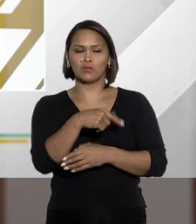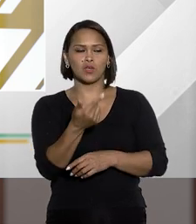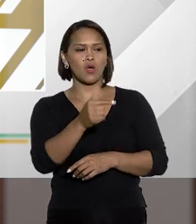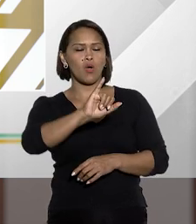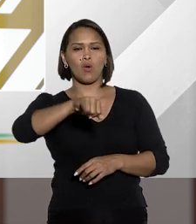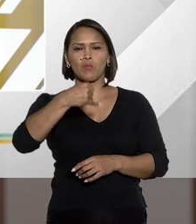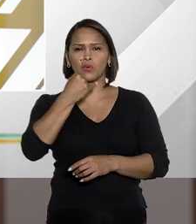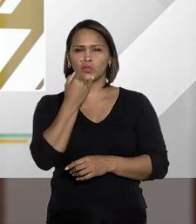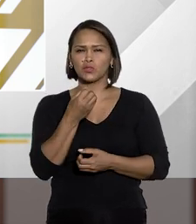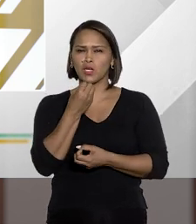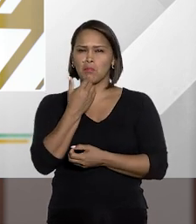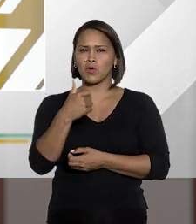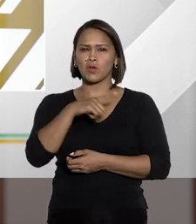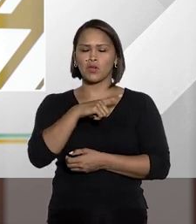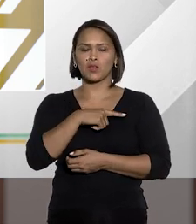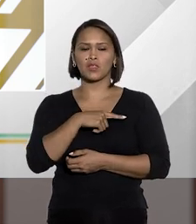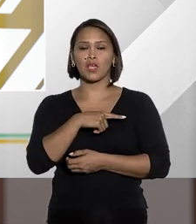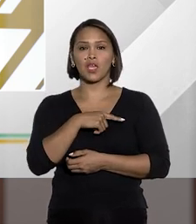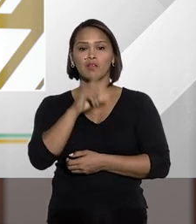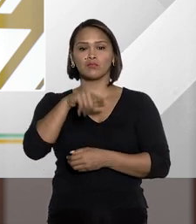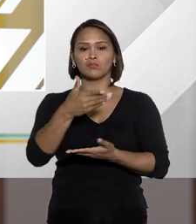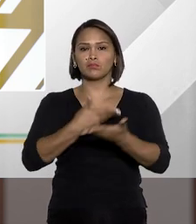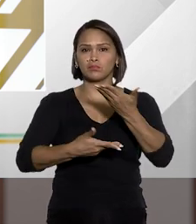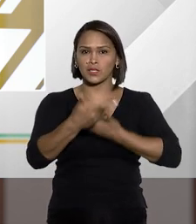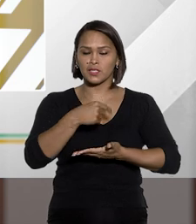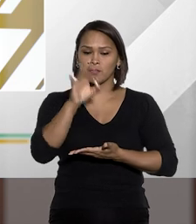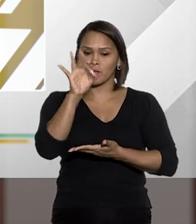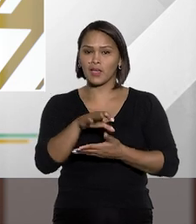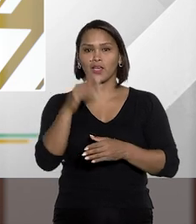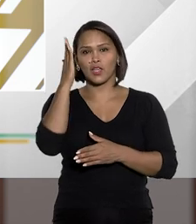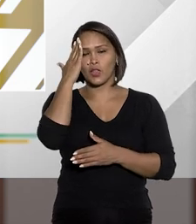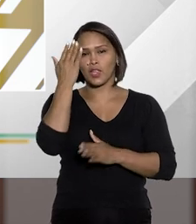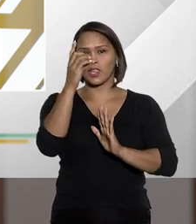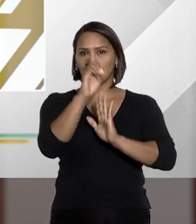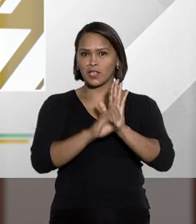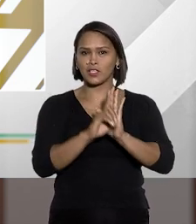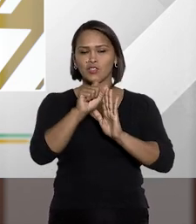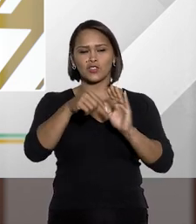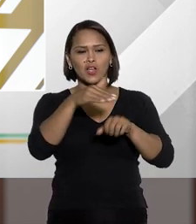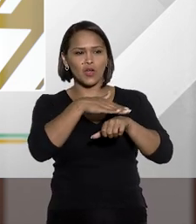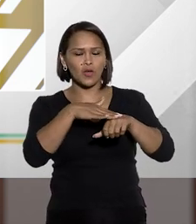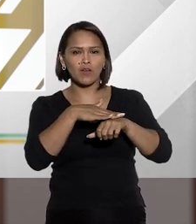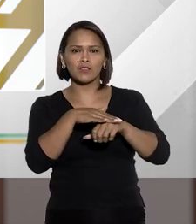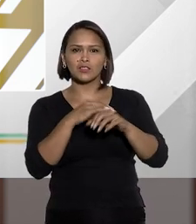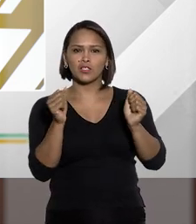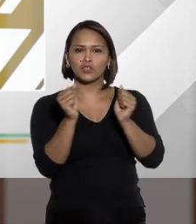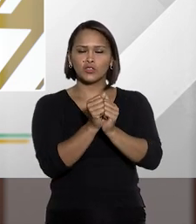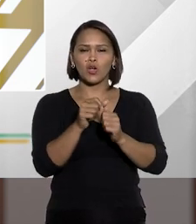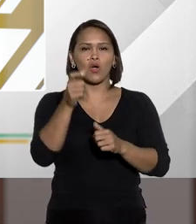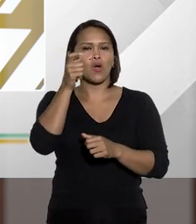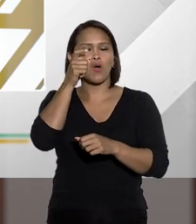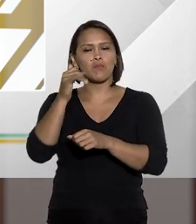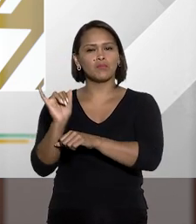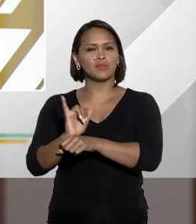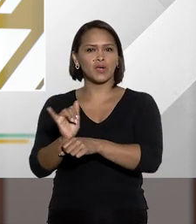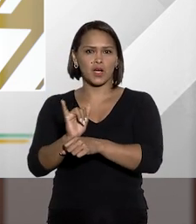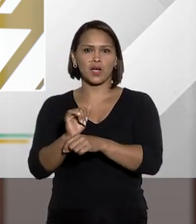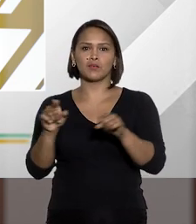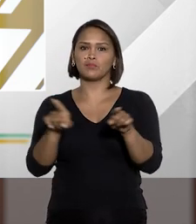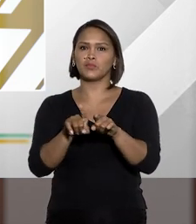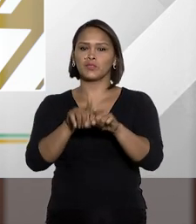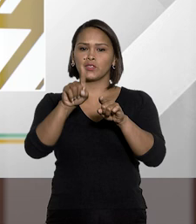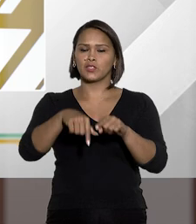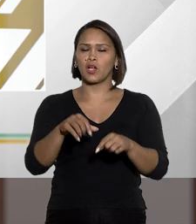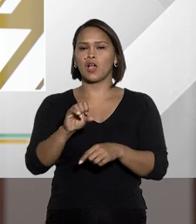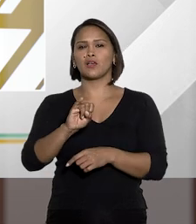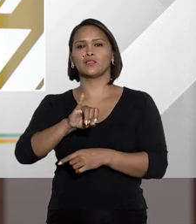Outra oportunidade que eu tenho a chance de participar aqui, do Entender Direito, de alongar com os telespectadores,